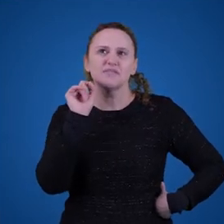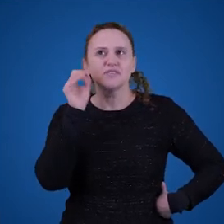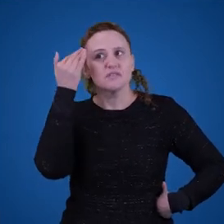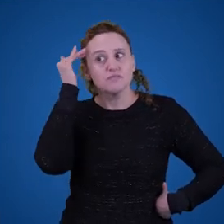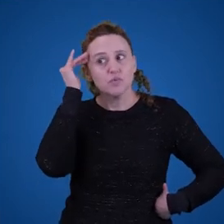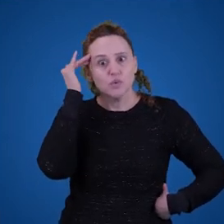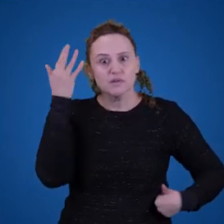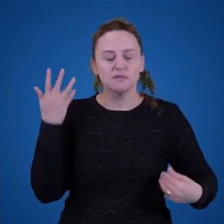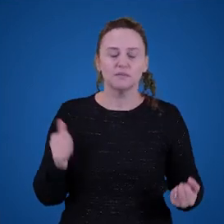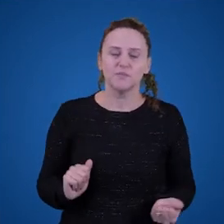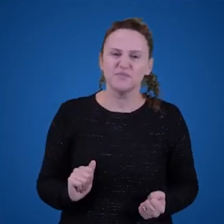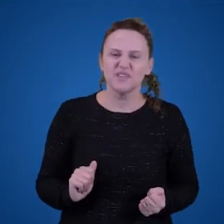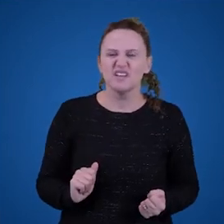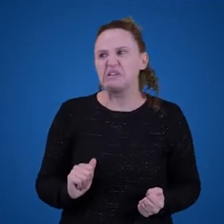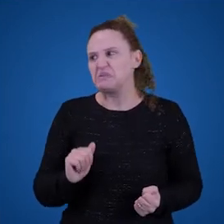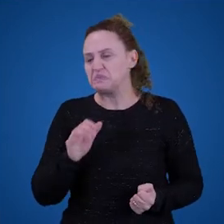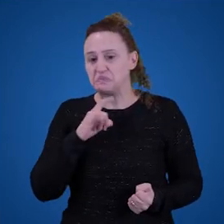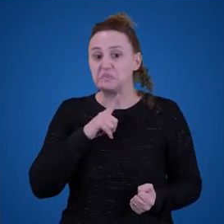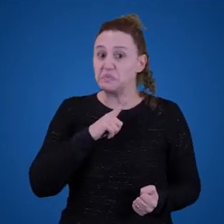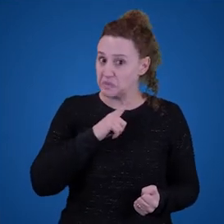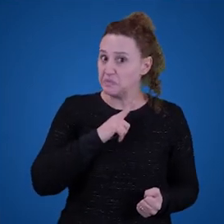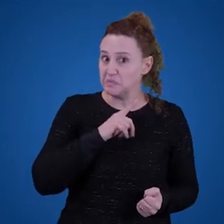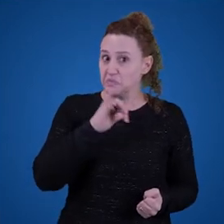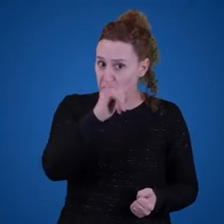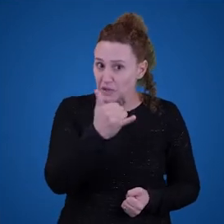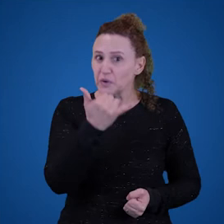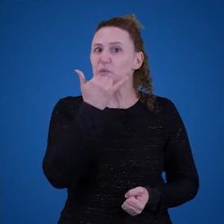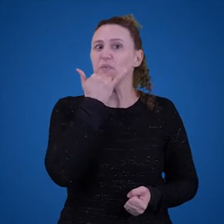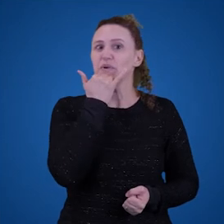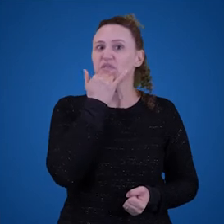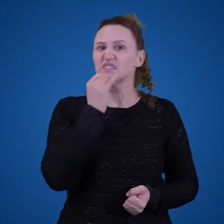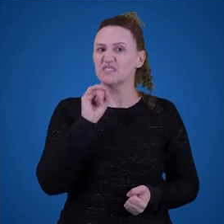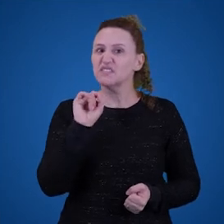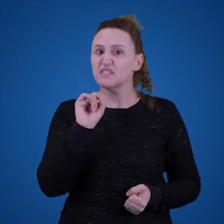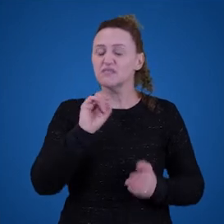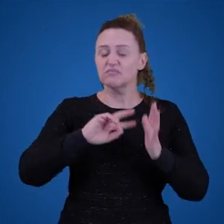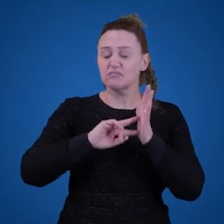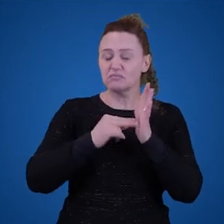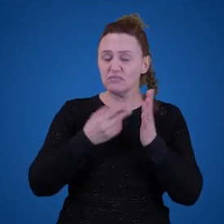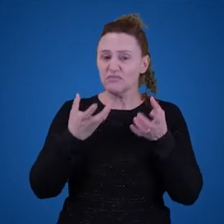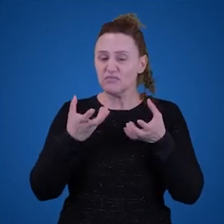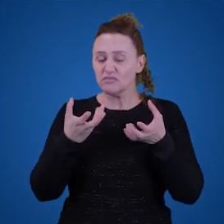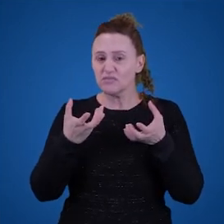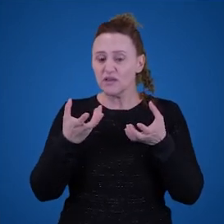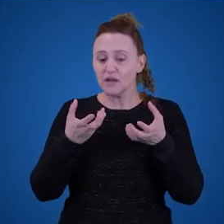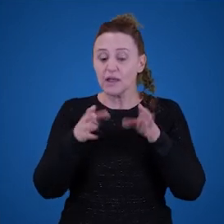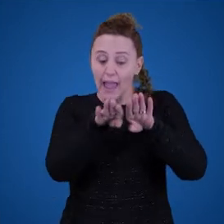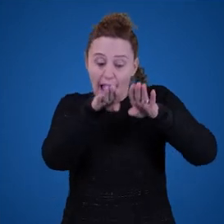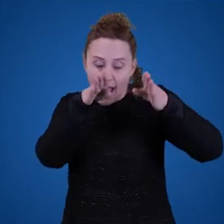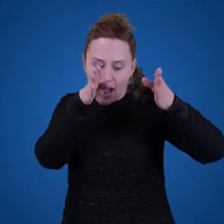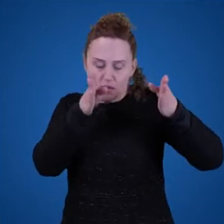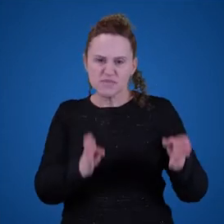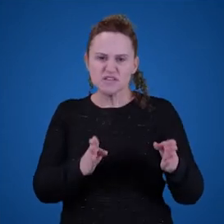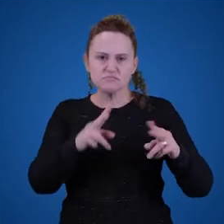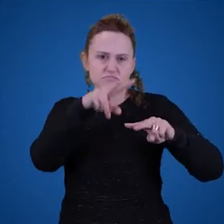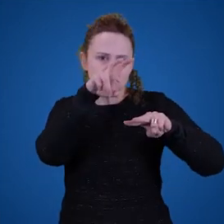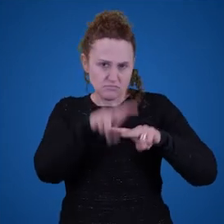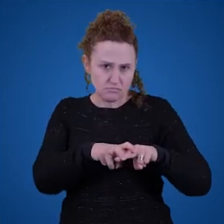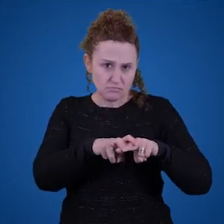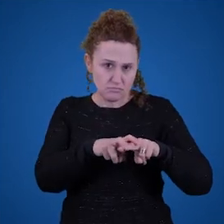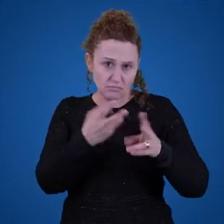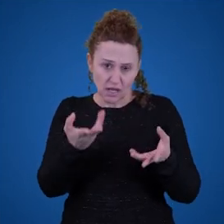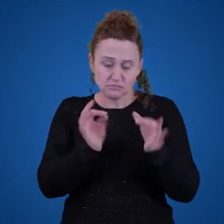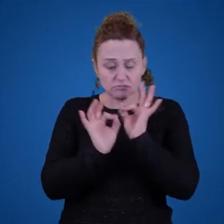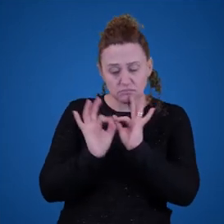dizer. Então, alguém pode argumentar, por exemplo, que o que eu quero dizer é que há uma mesa em que vocês estão sentados e que ela deve